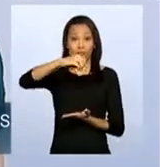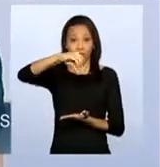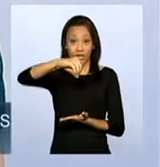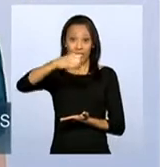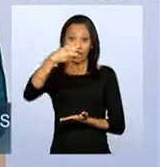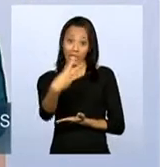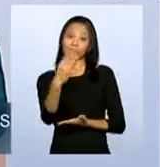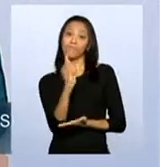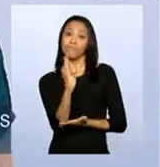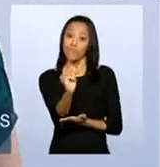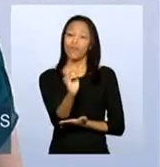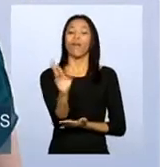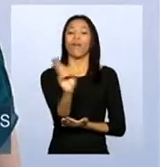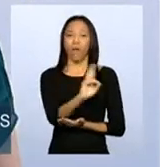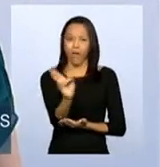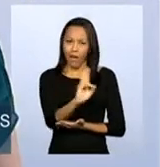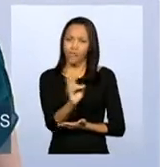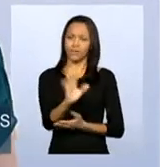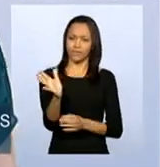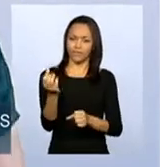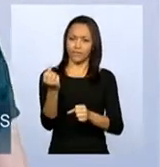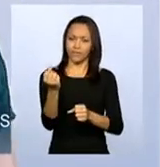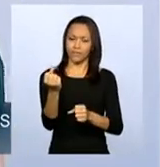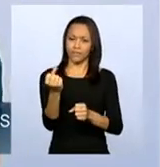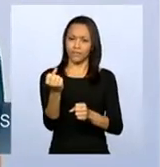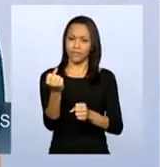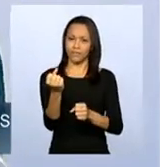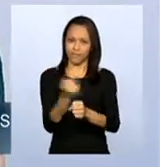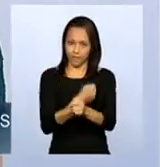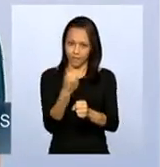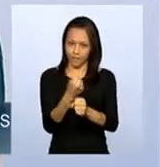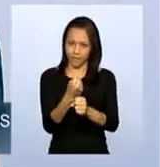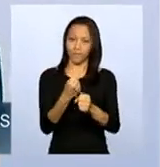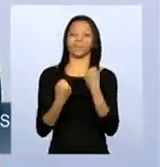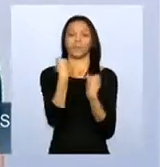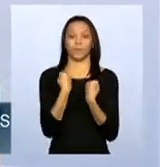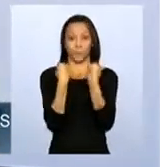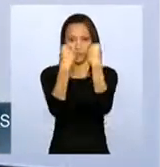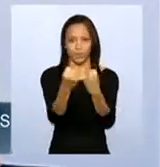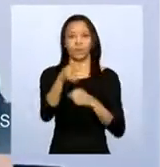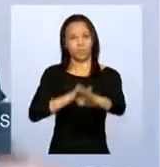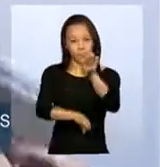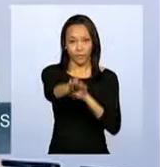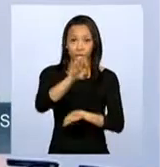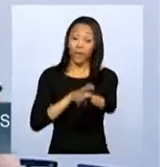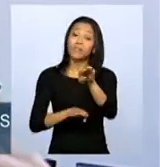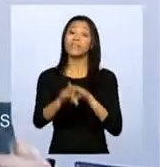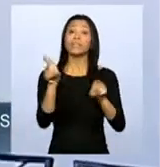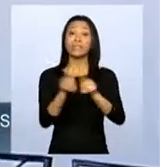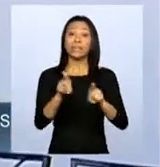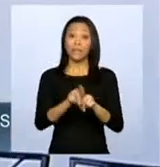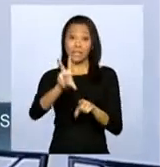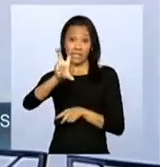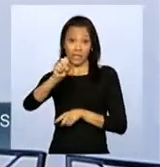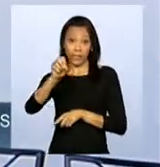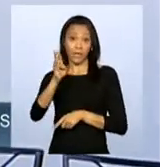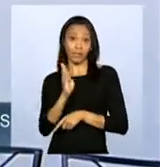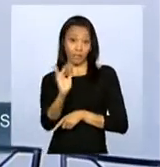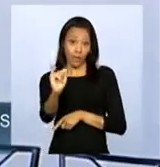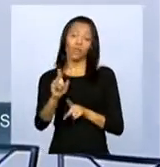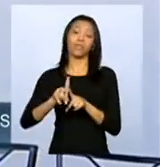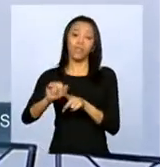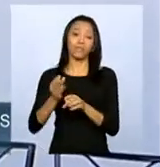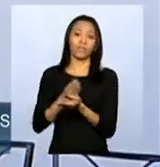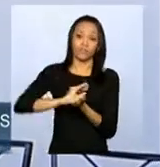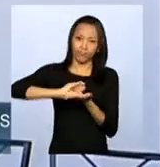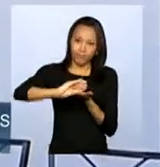bilhões de reais em obras de mobilidade urbana, ou seja, além desses 50 bilhões que ainda vão